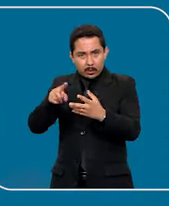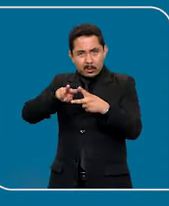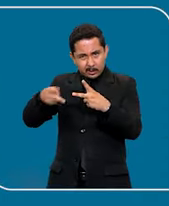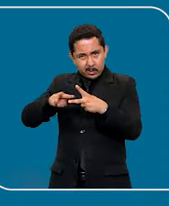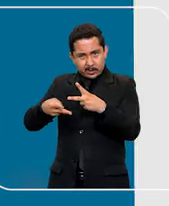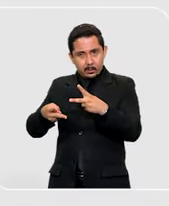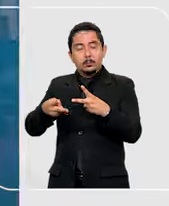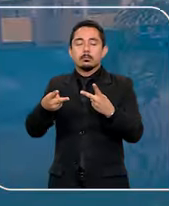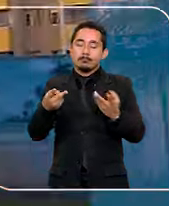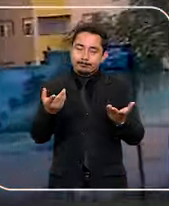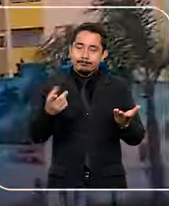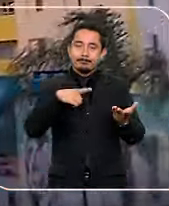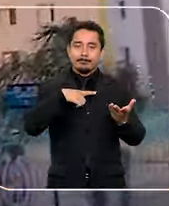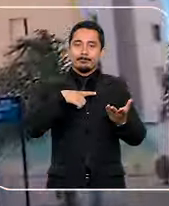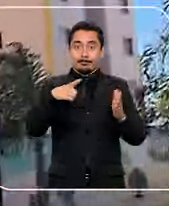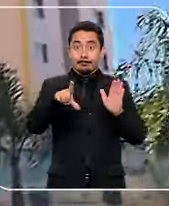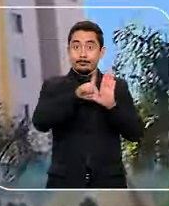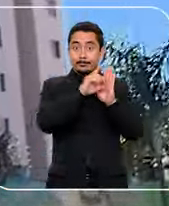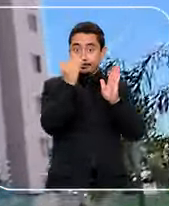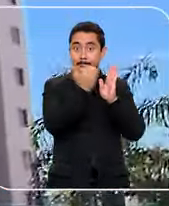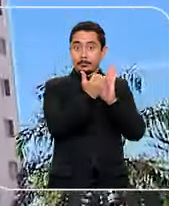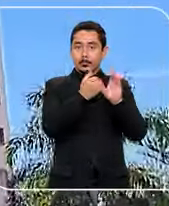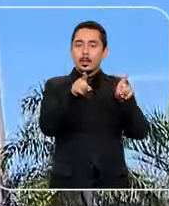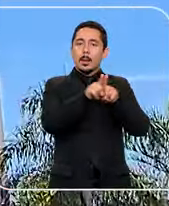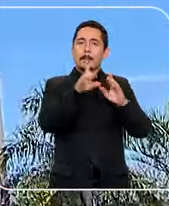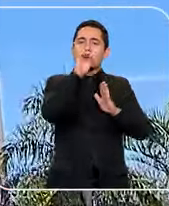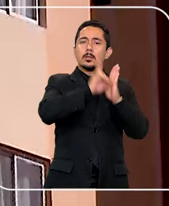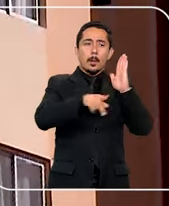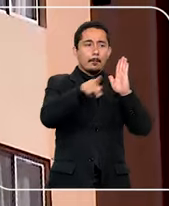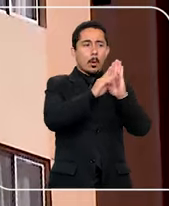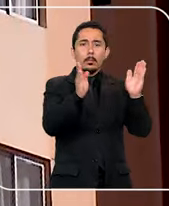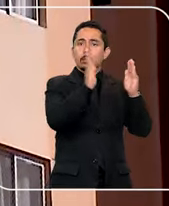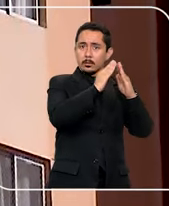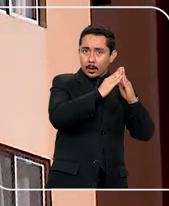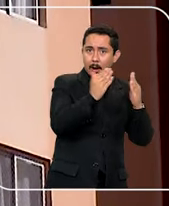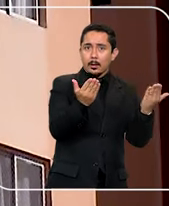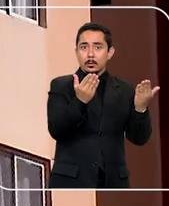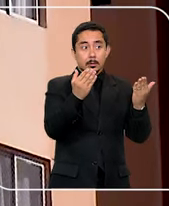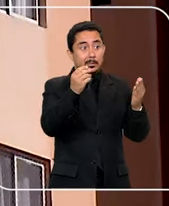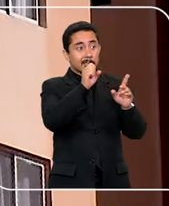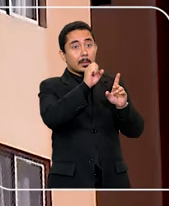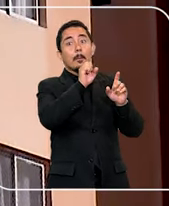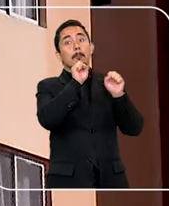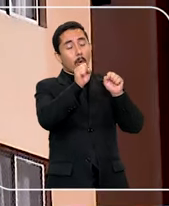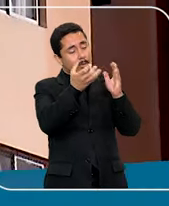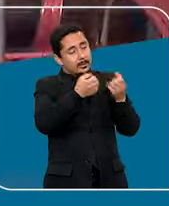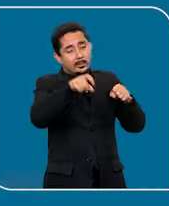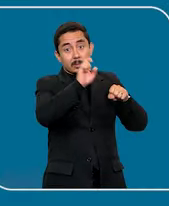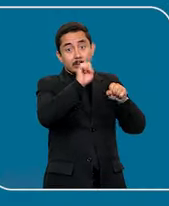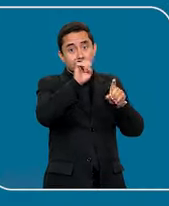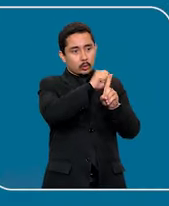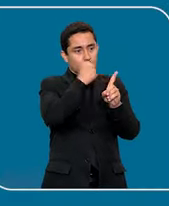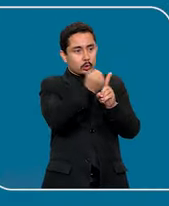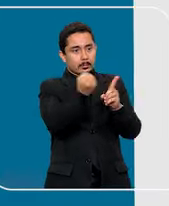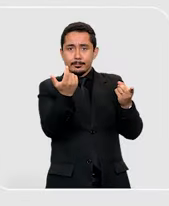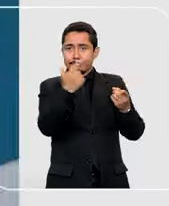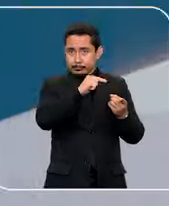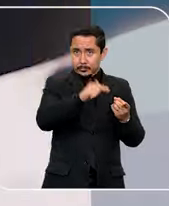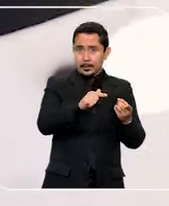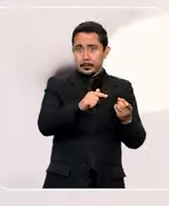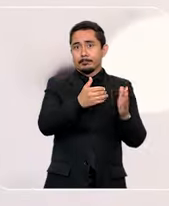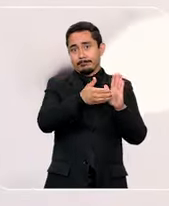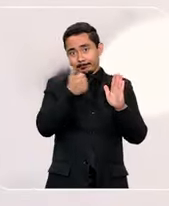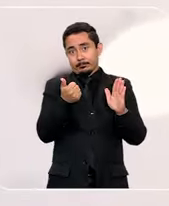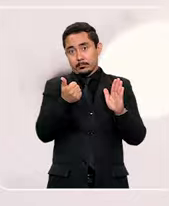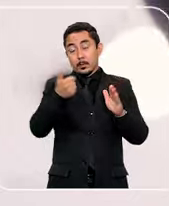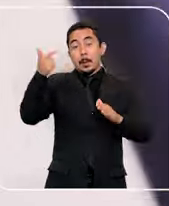Direito real de habitação pode ser mitigado se não atender finalidade social. E além disso, na semana do Dia